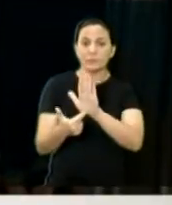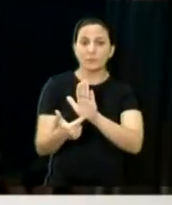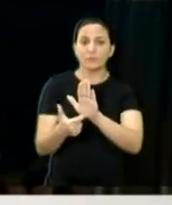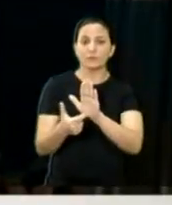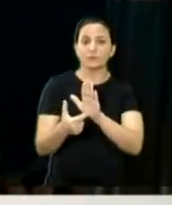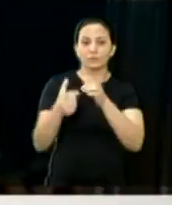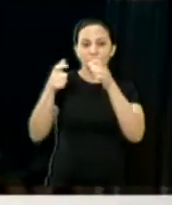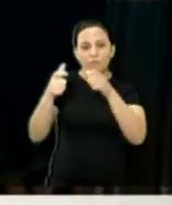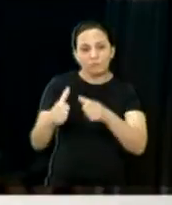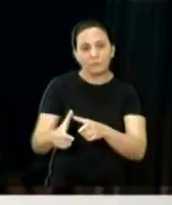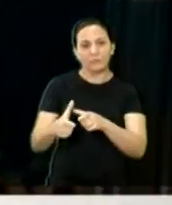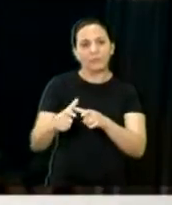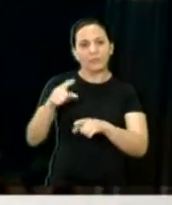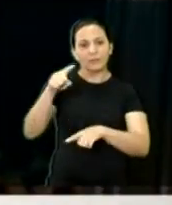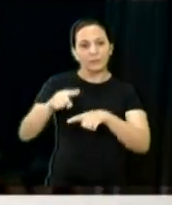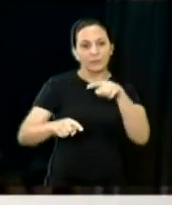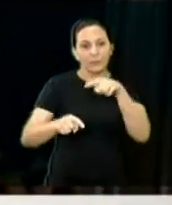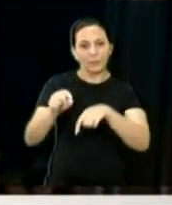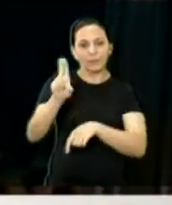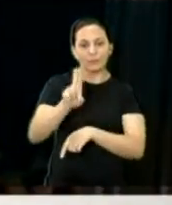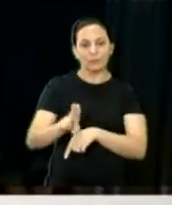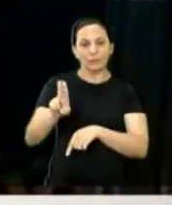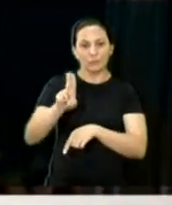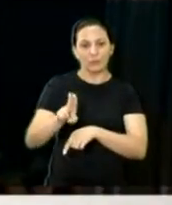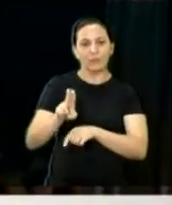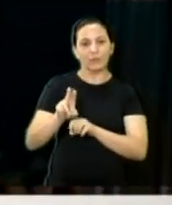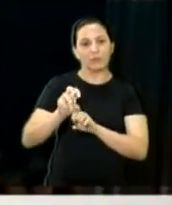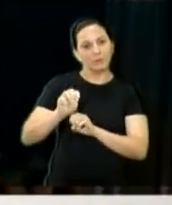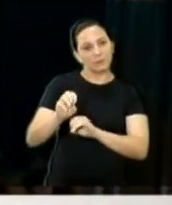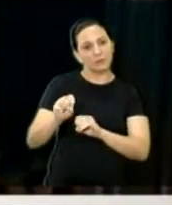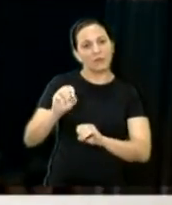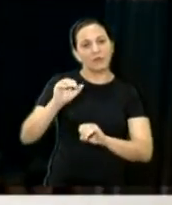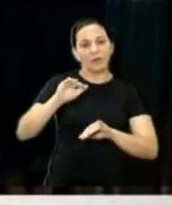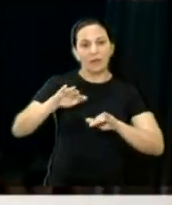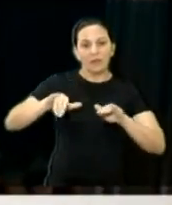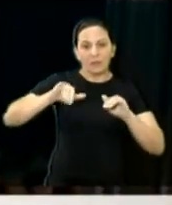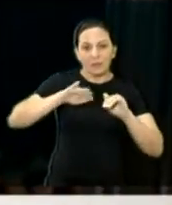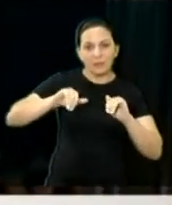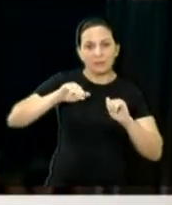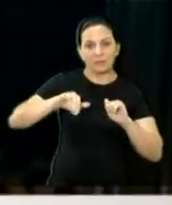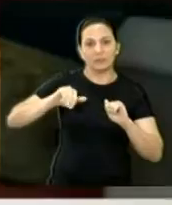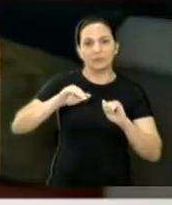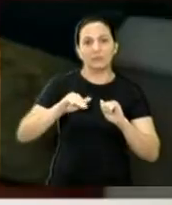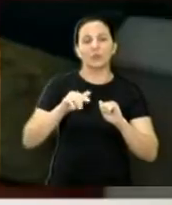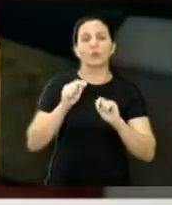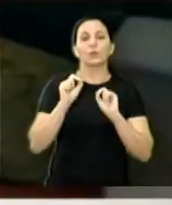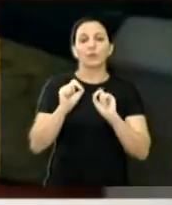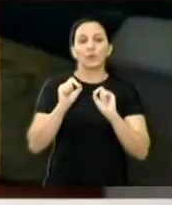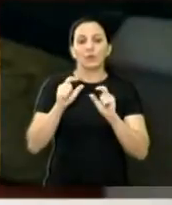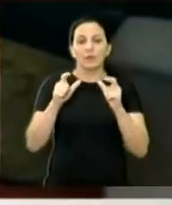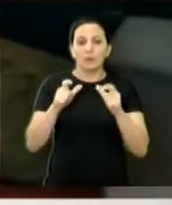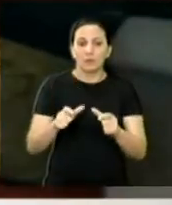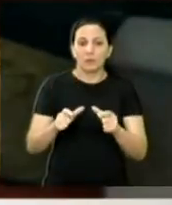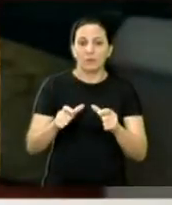Os equipamentos usados para as aulas de natação e hidroginástica não um local